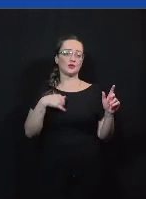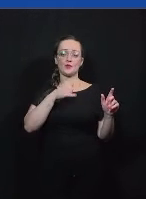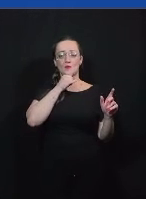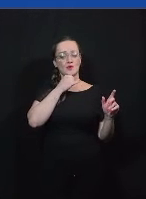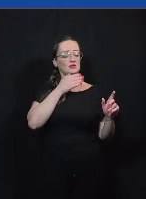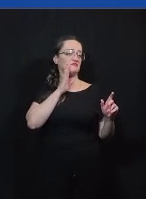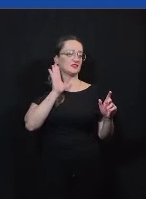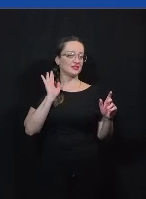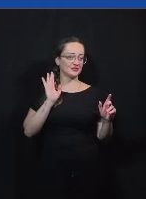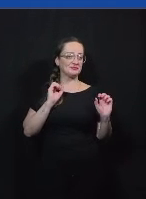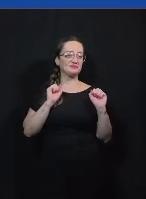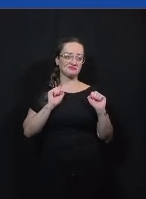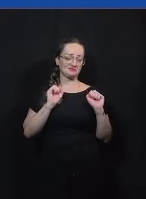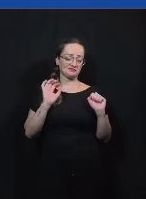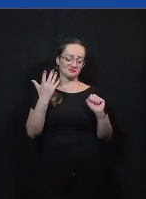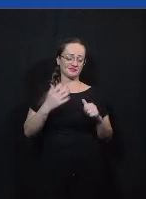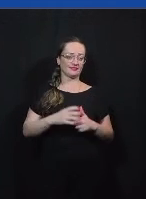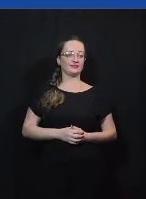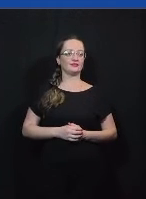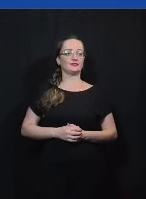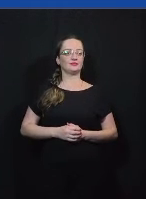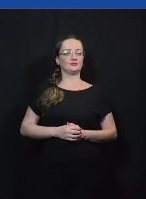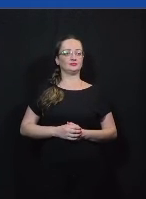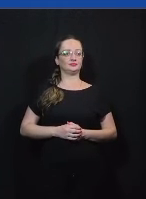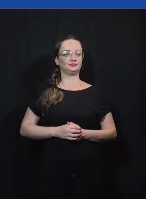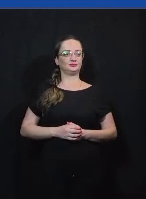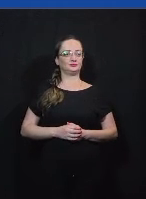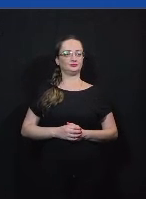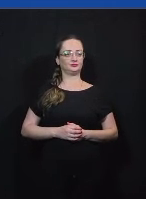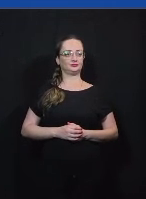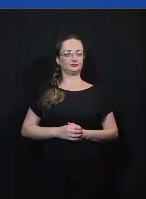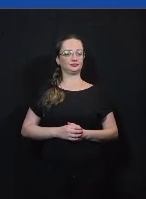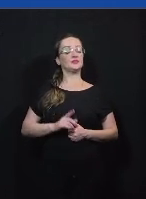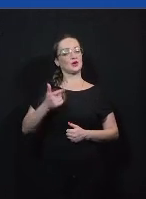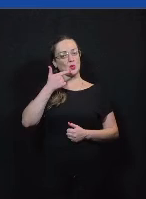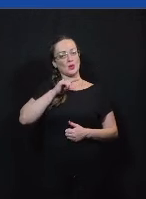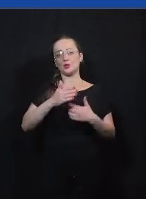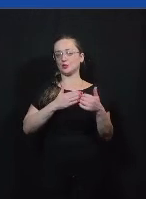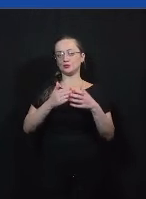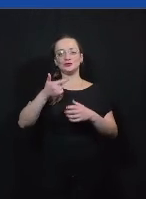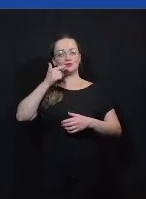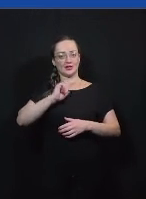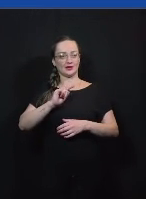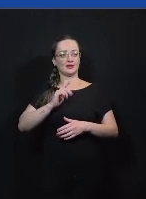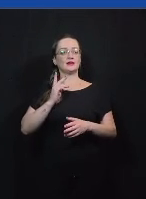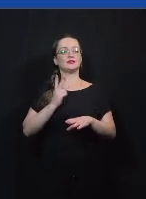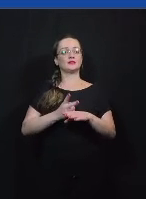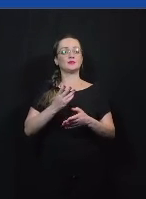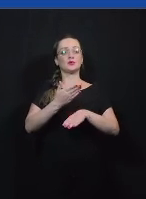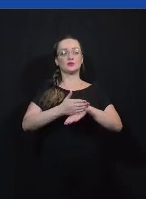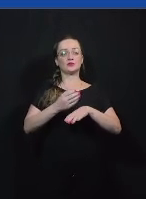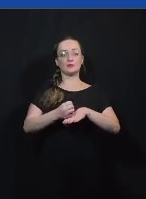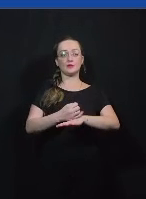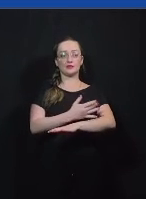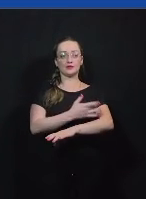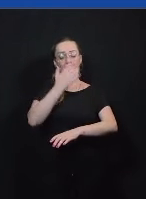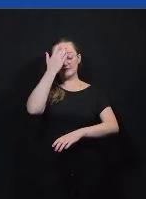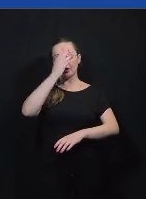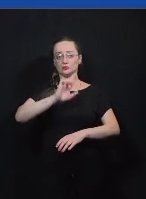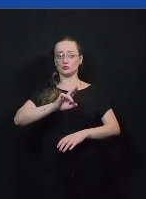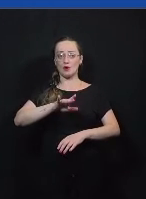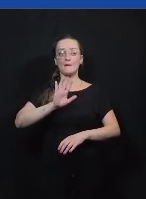então você não atualizada no seu conhecimento então você só tem a ganhar nem sempre é um exercício que é emocionalmente e socialmente fácil